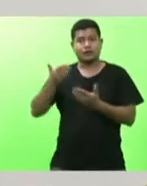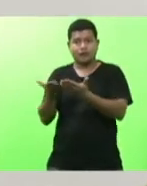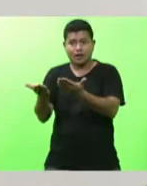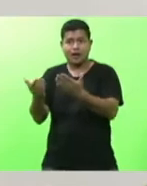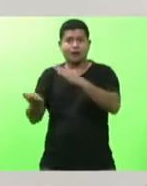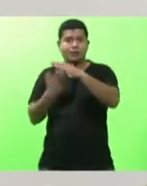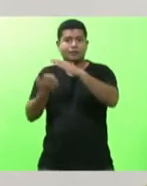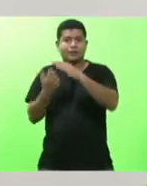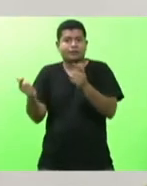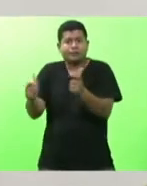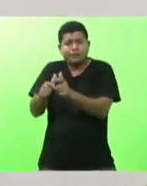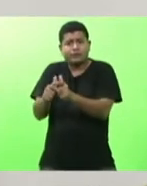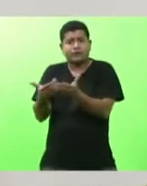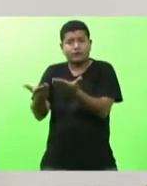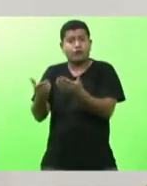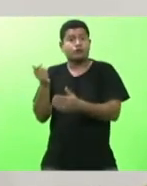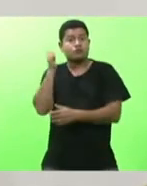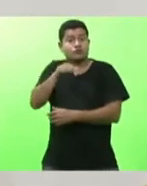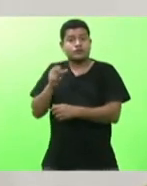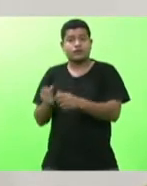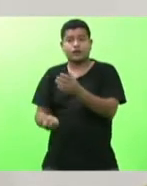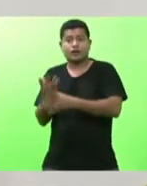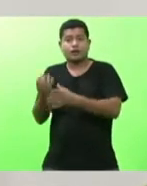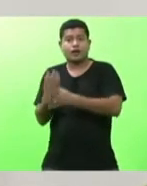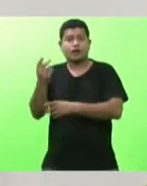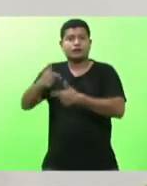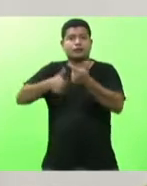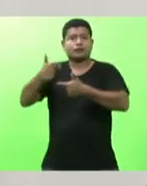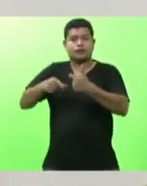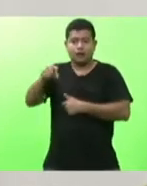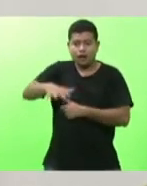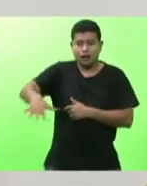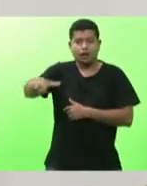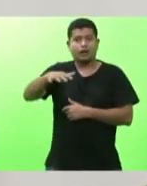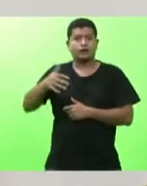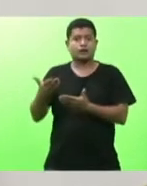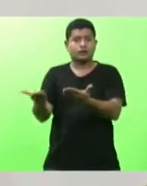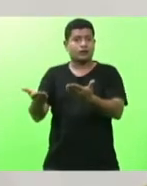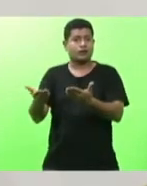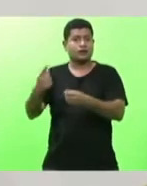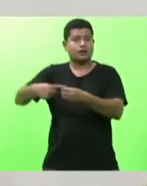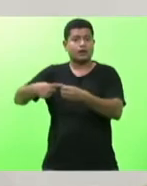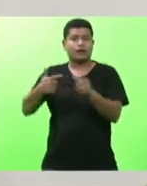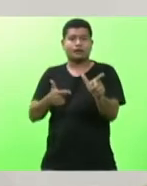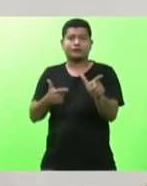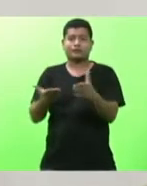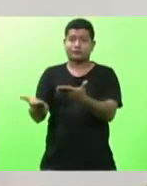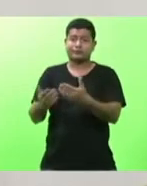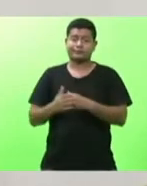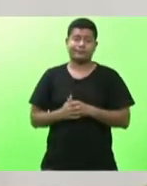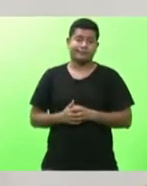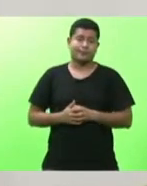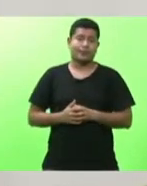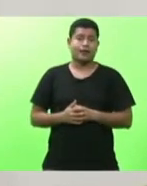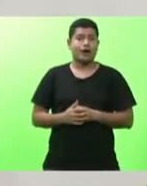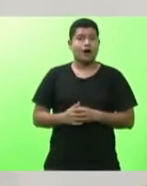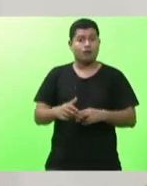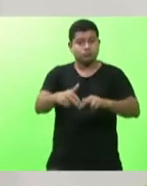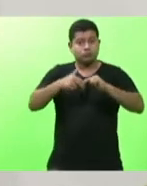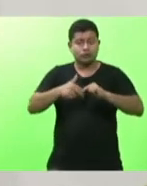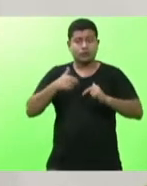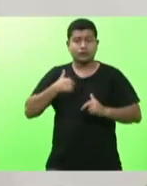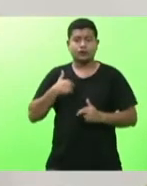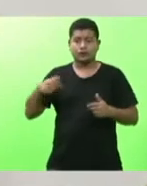gerar emprego numa cidade importante do nosso estado que é a Caçador. E é por isso que eu advogo por essa causa, porque eu